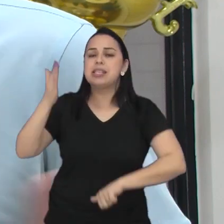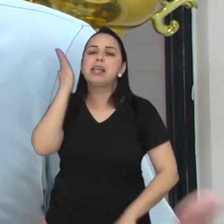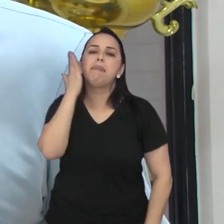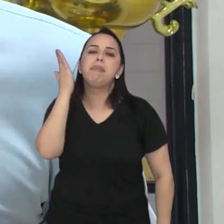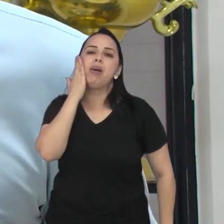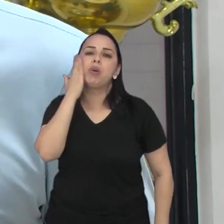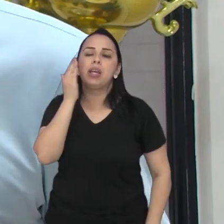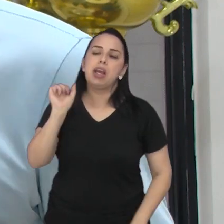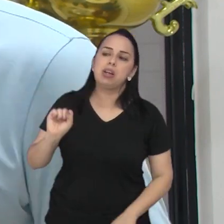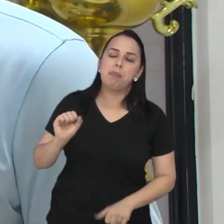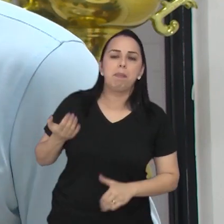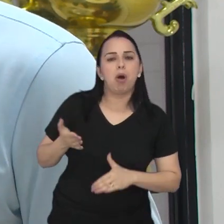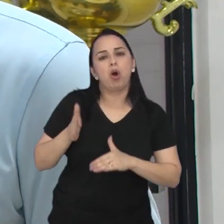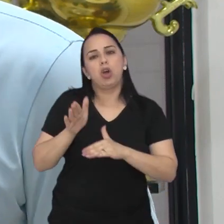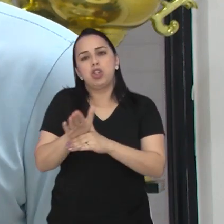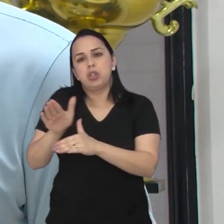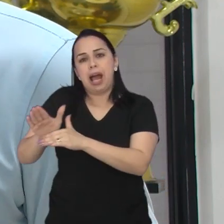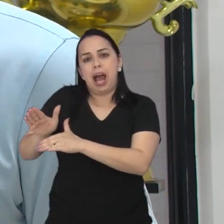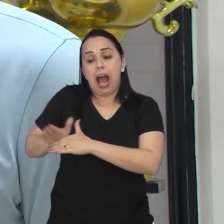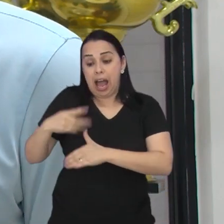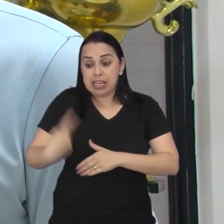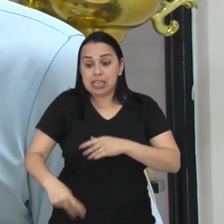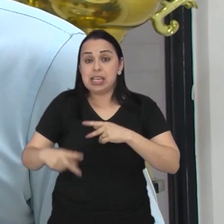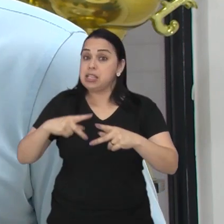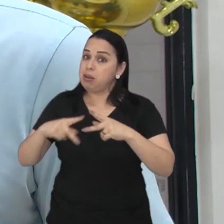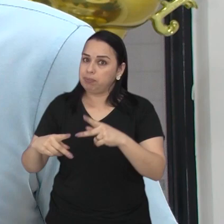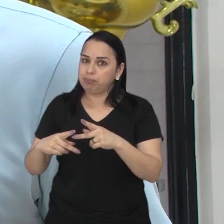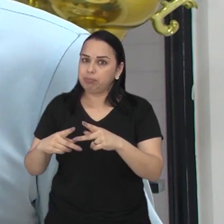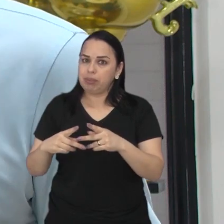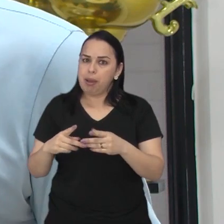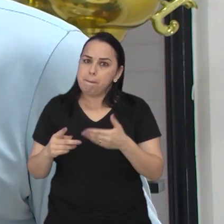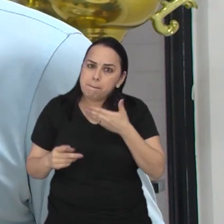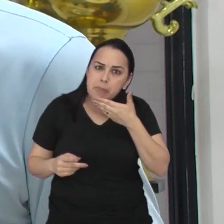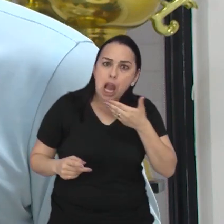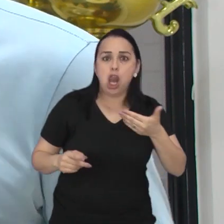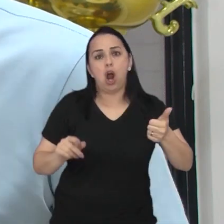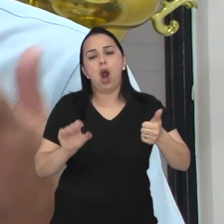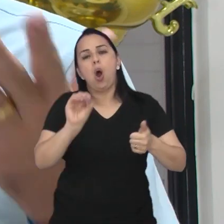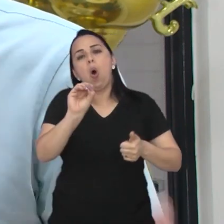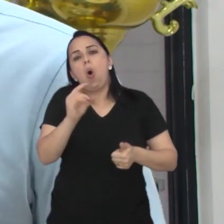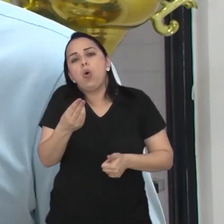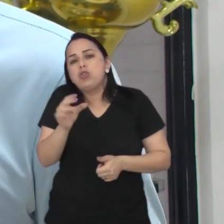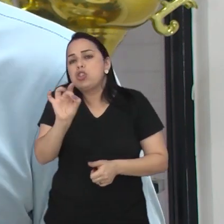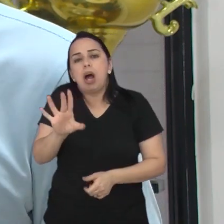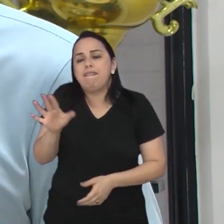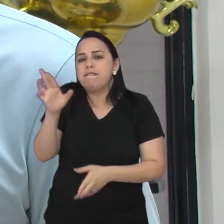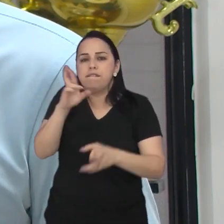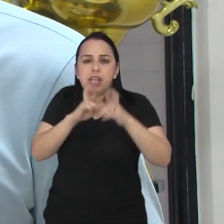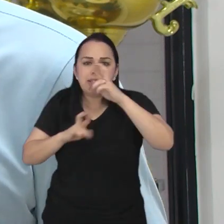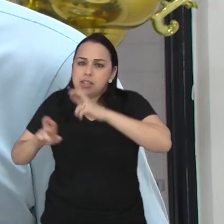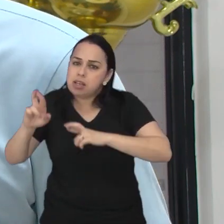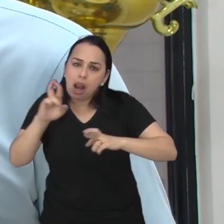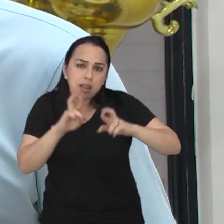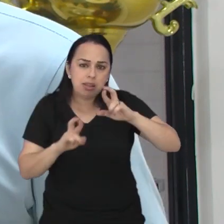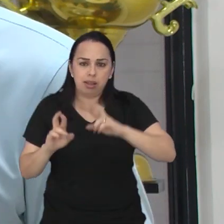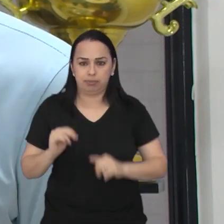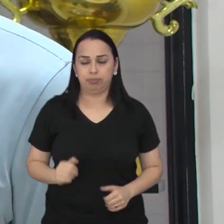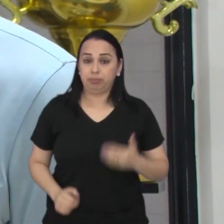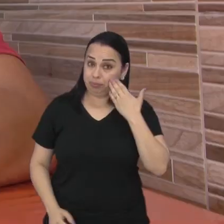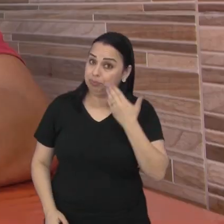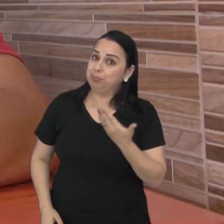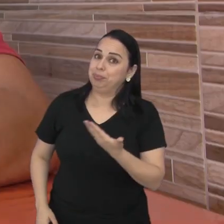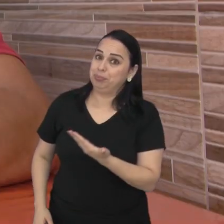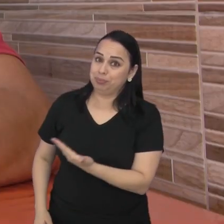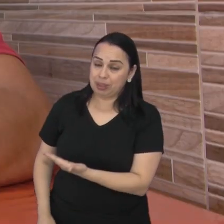e sabemos o que a gente pode fazer para a nossa cidade melhorando ou simplesmente fiscalizando a determinação que